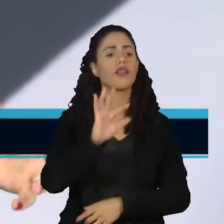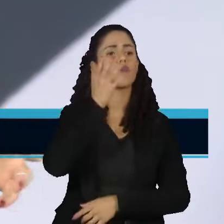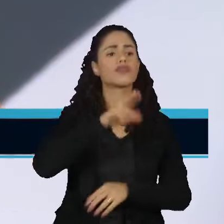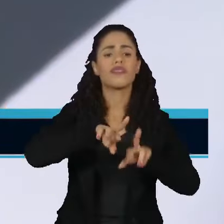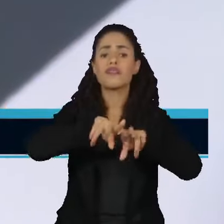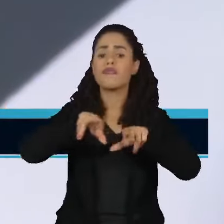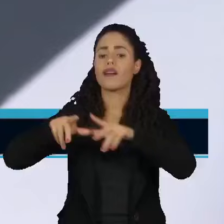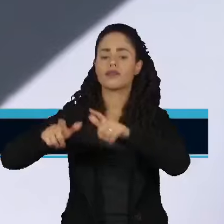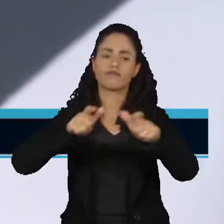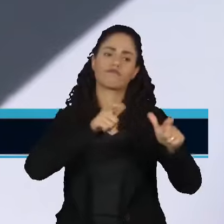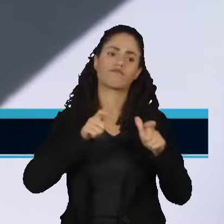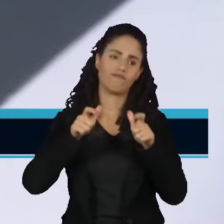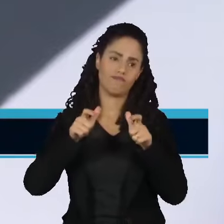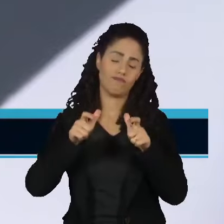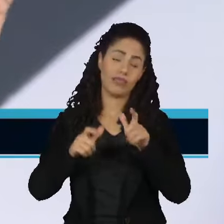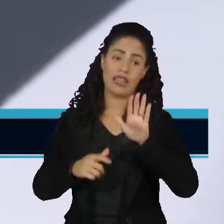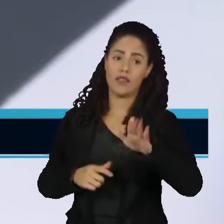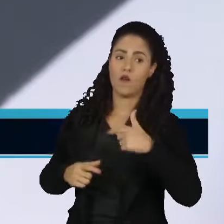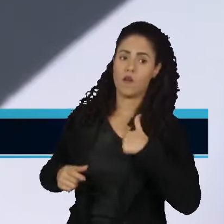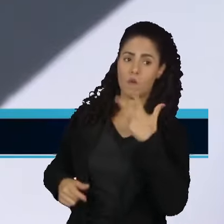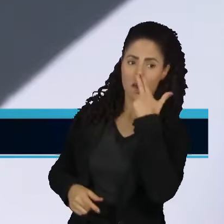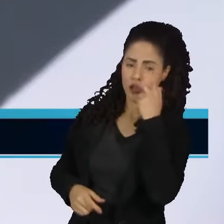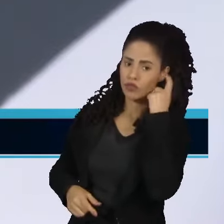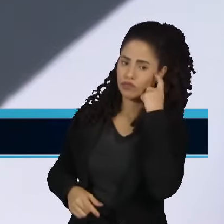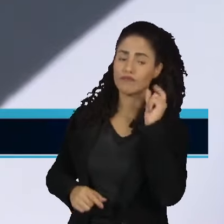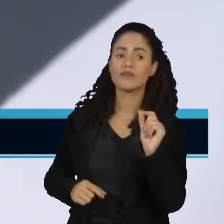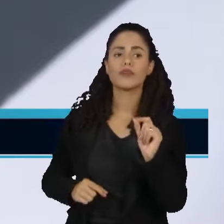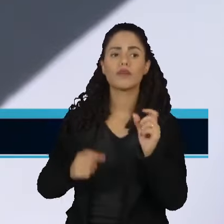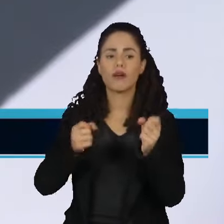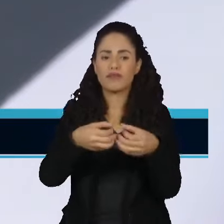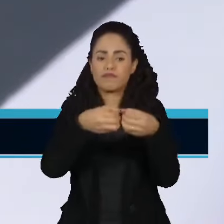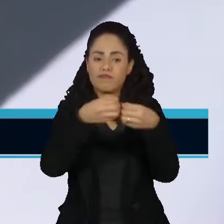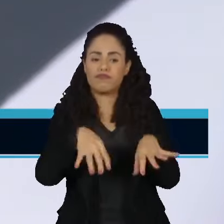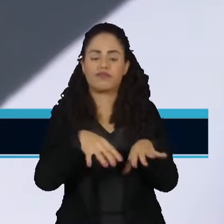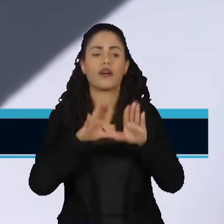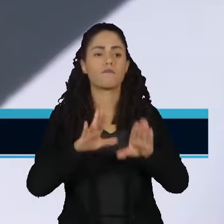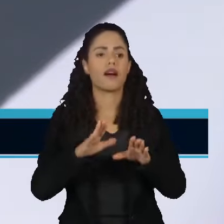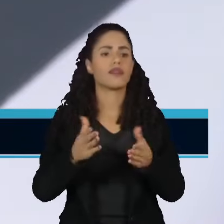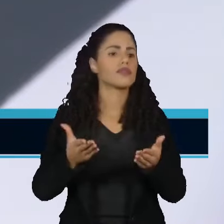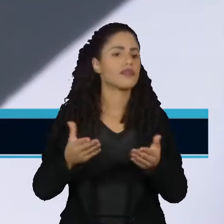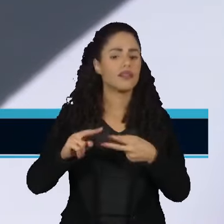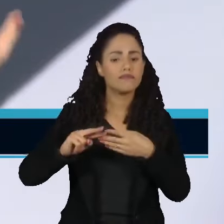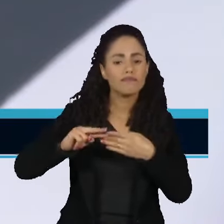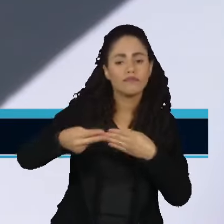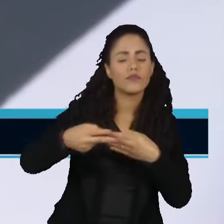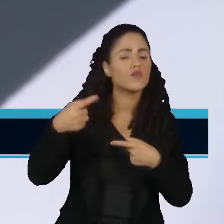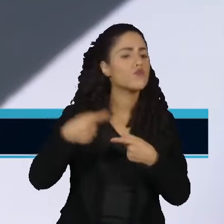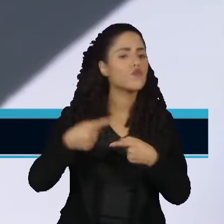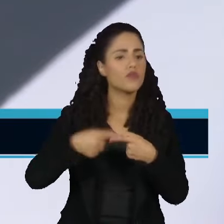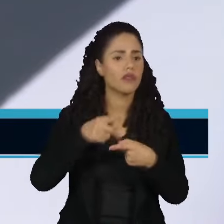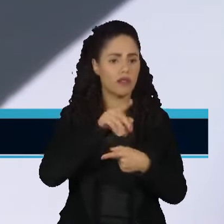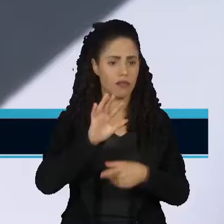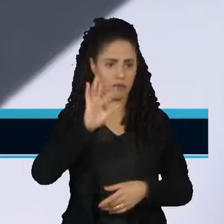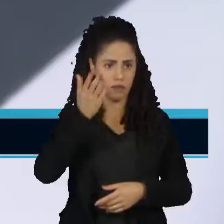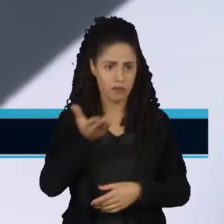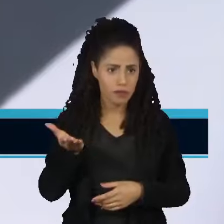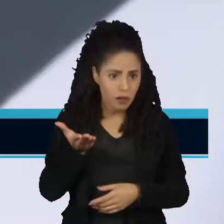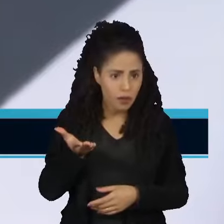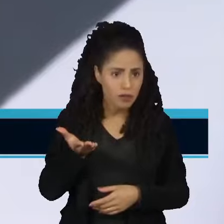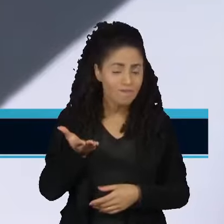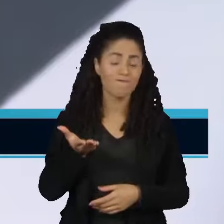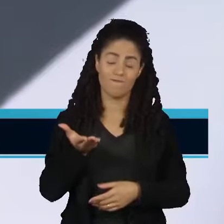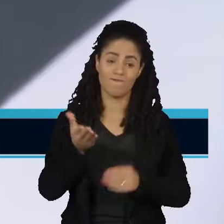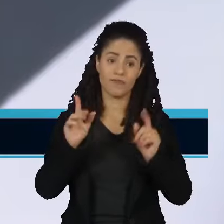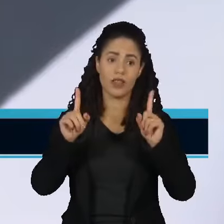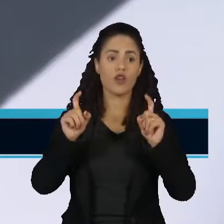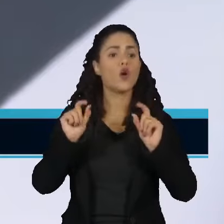espaços. Então, me parece que pode prejudicar, mas é difícil ir até as últimas consequências, porque tem uma contradição na essência do assunto,